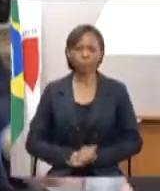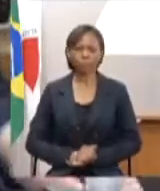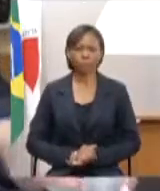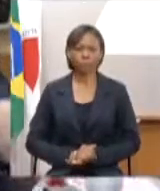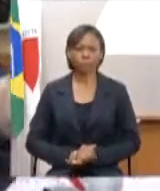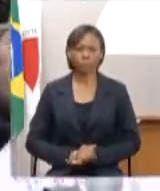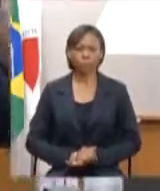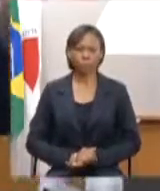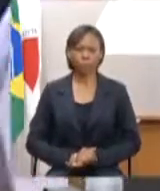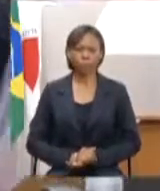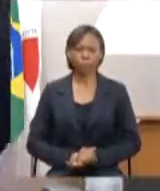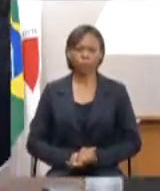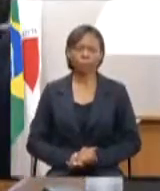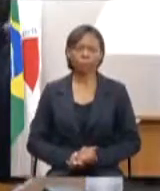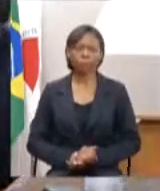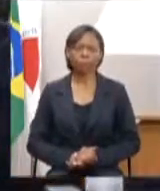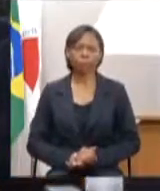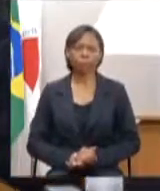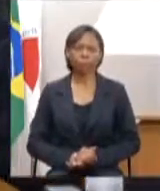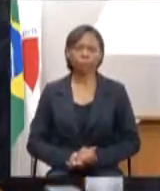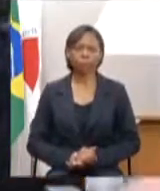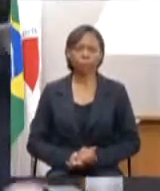Mais um. Um.